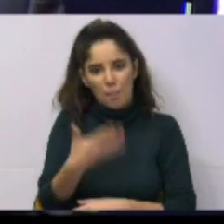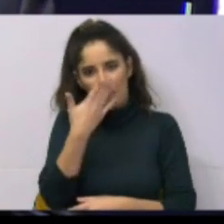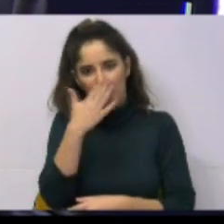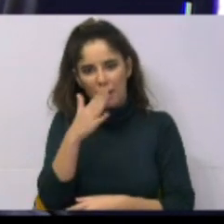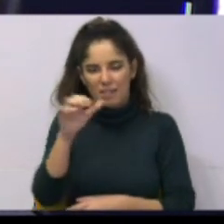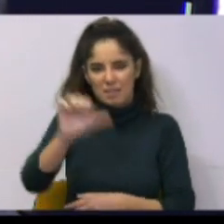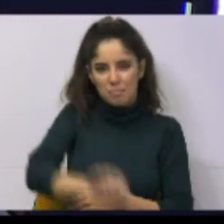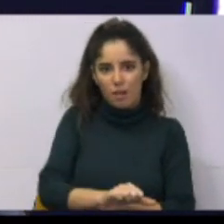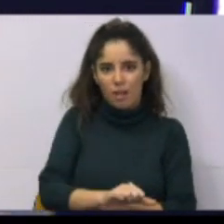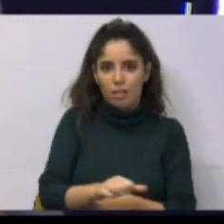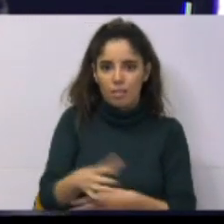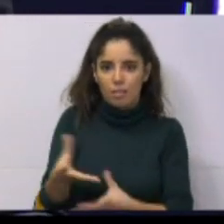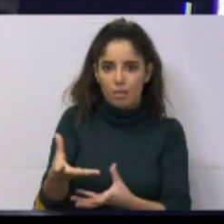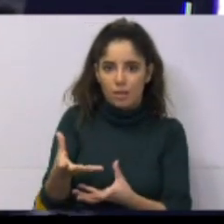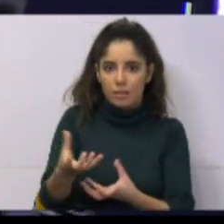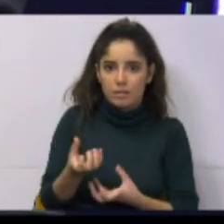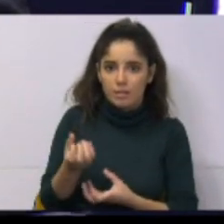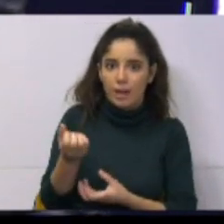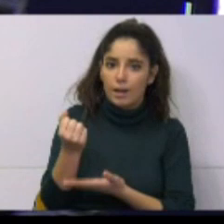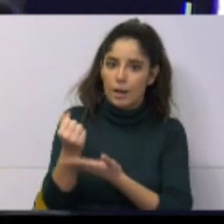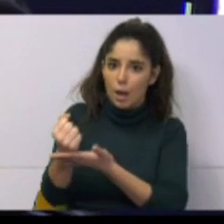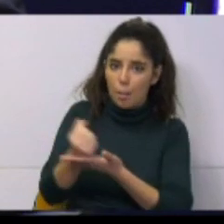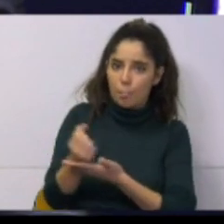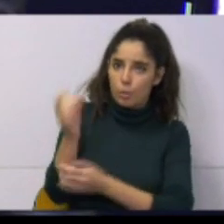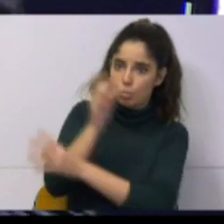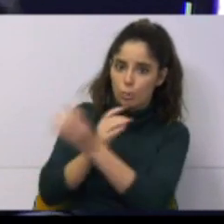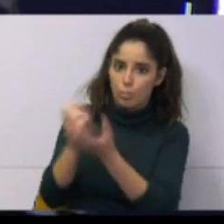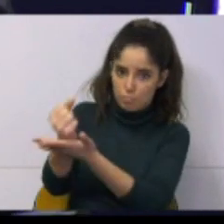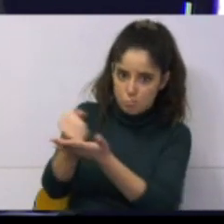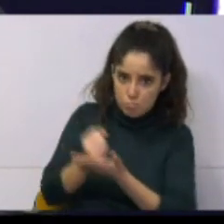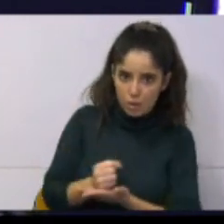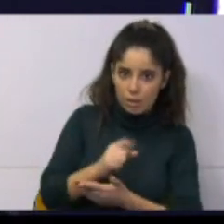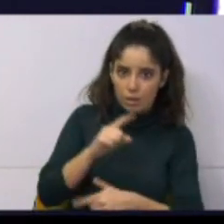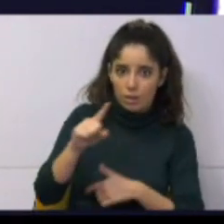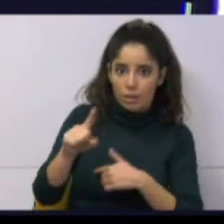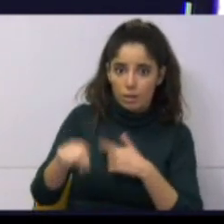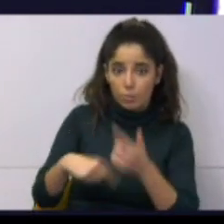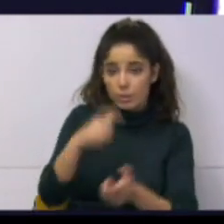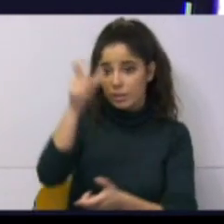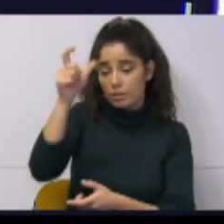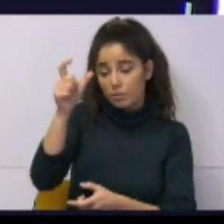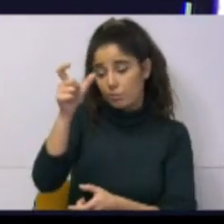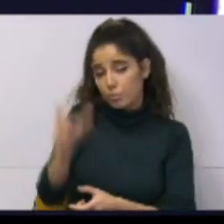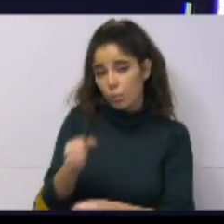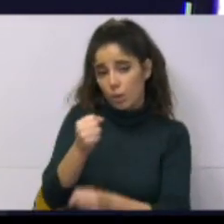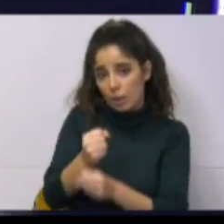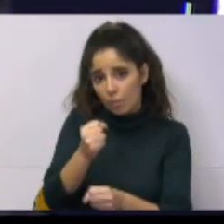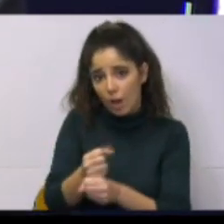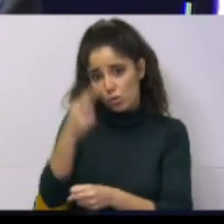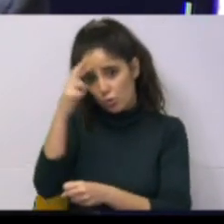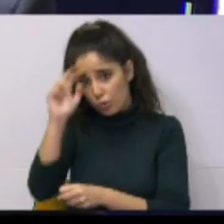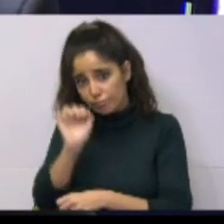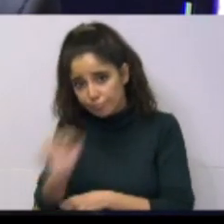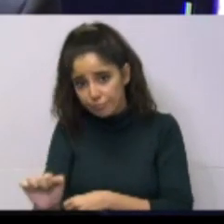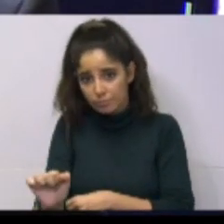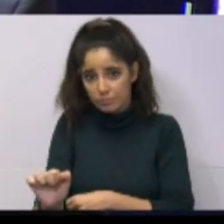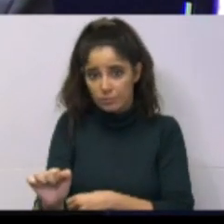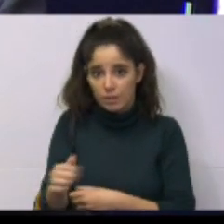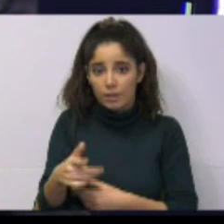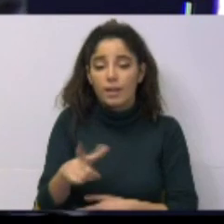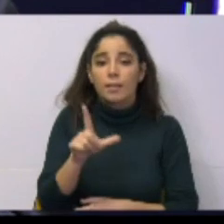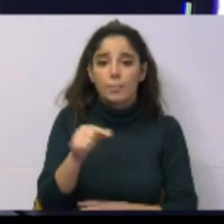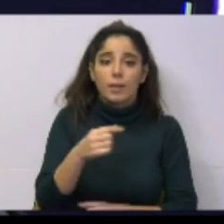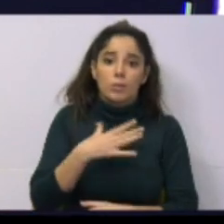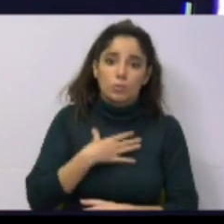fundos europeus por um lado, quer do suor e do trabalho dos senhores agricultores. Já agora, gostaria de saber